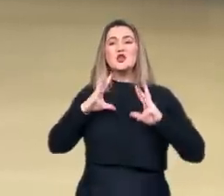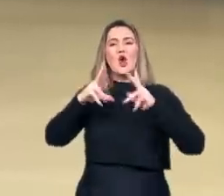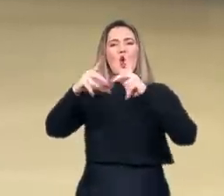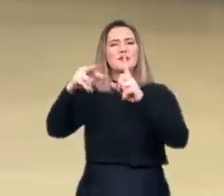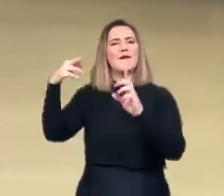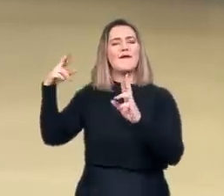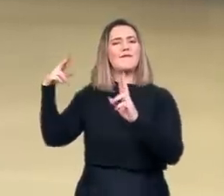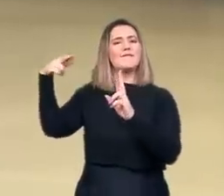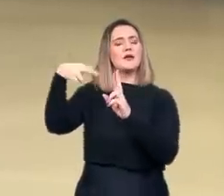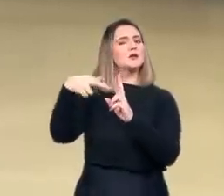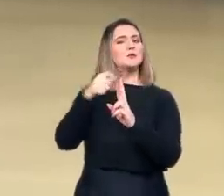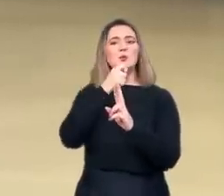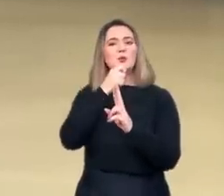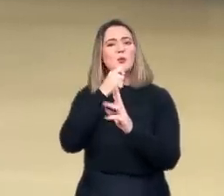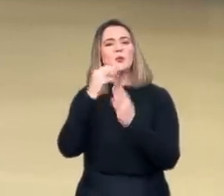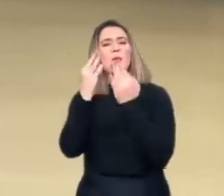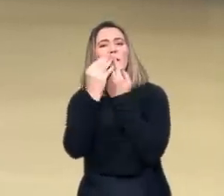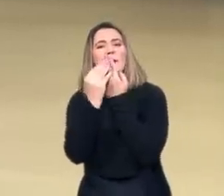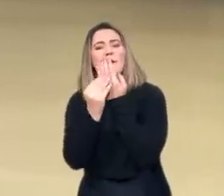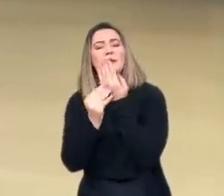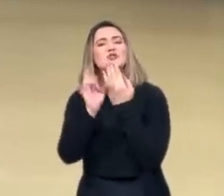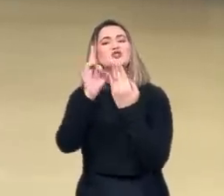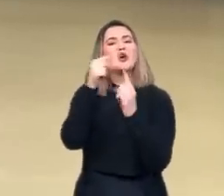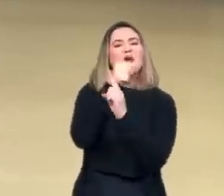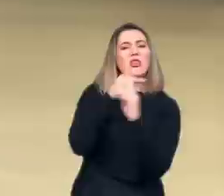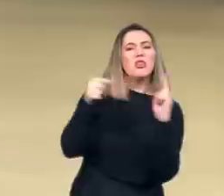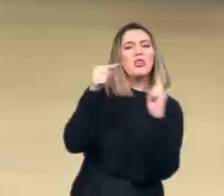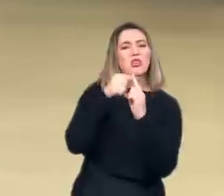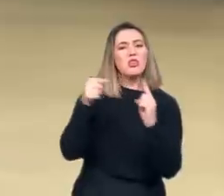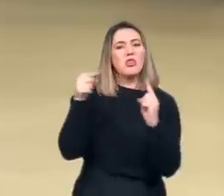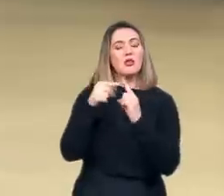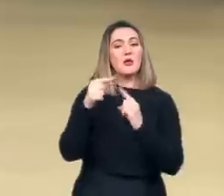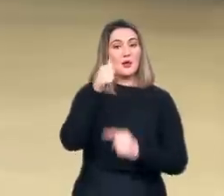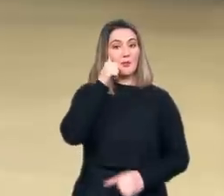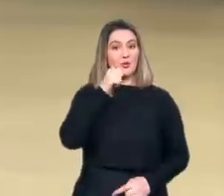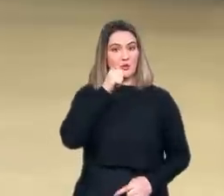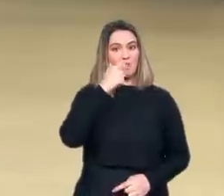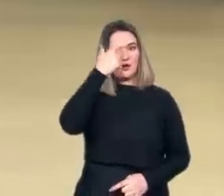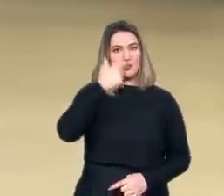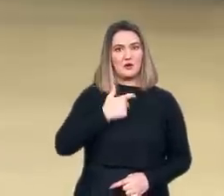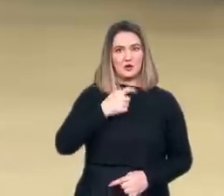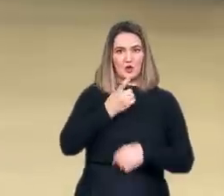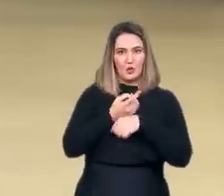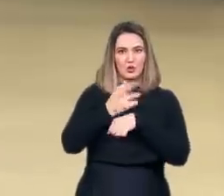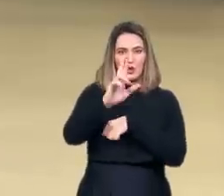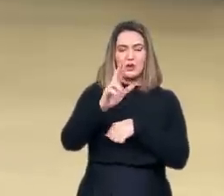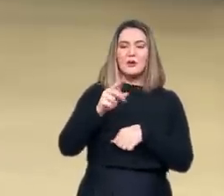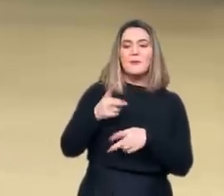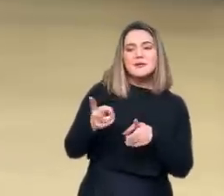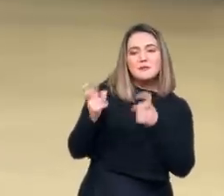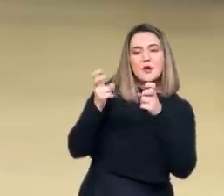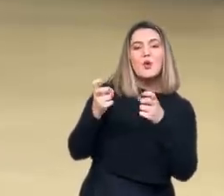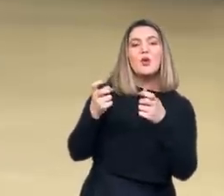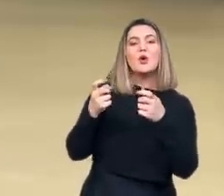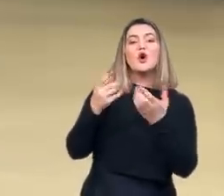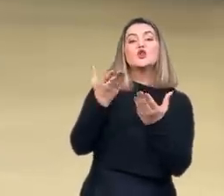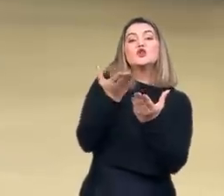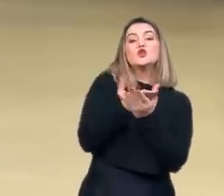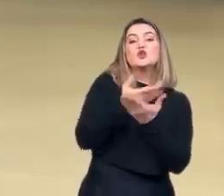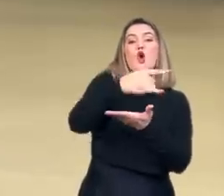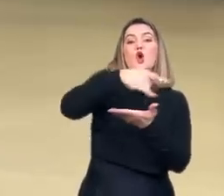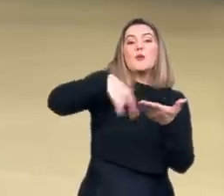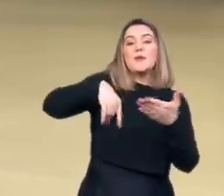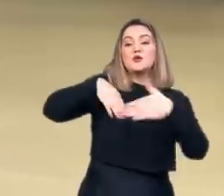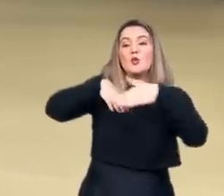mas muitos fragmentos, ou seja, ela concluiu que o que está guardado nos arquivos do Vaticano representaria